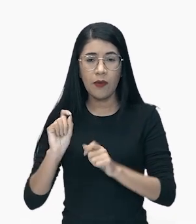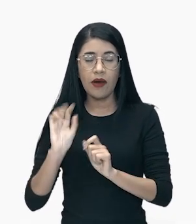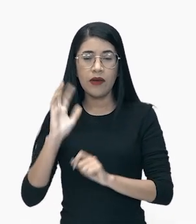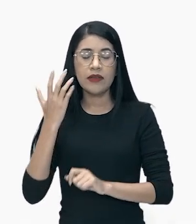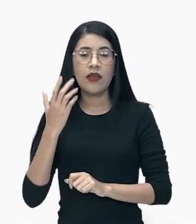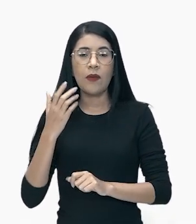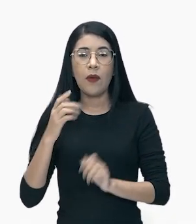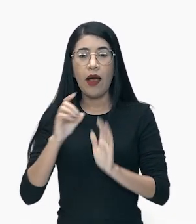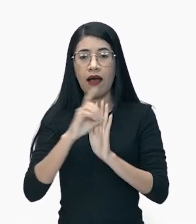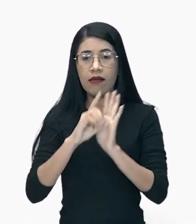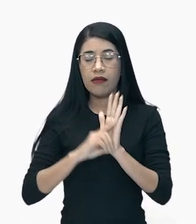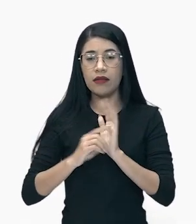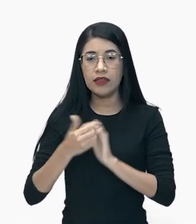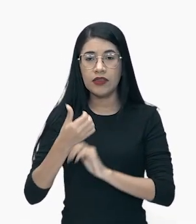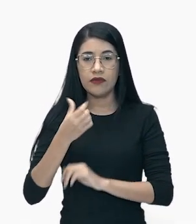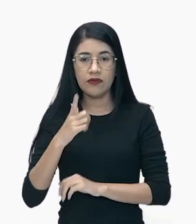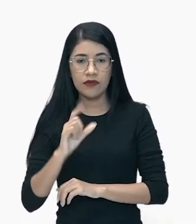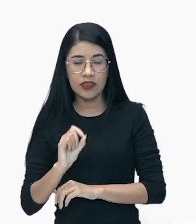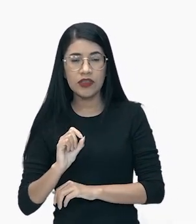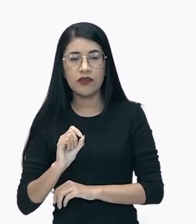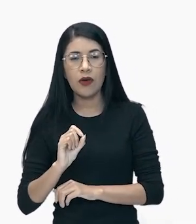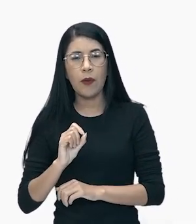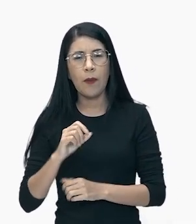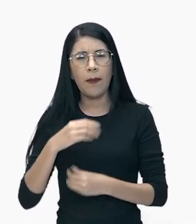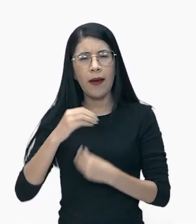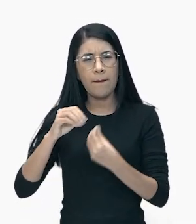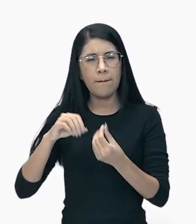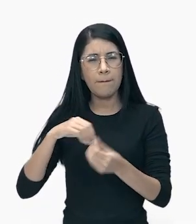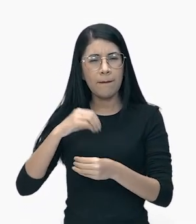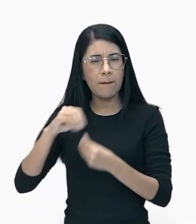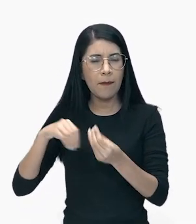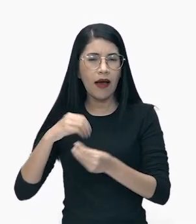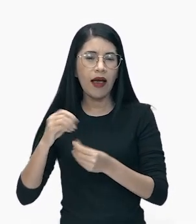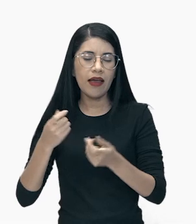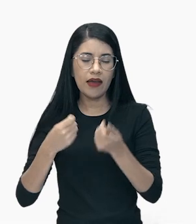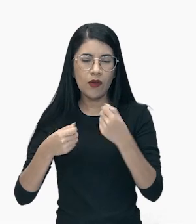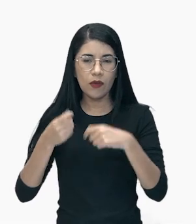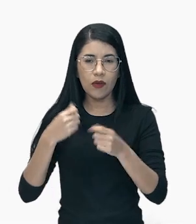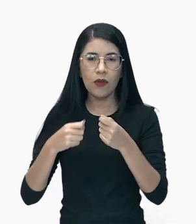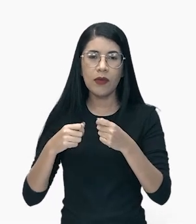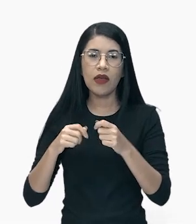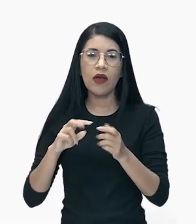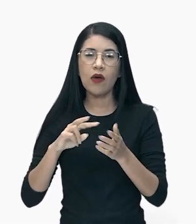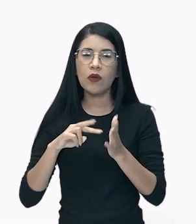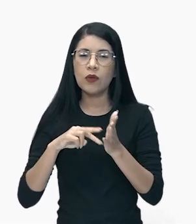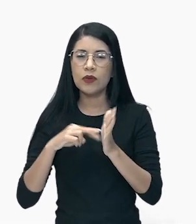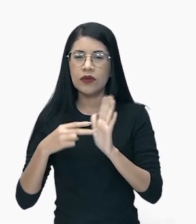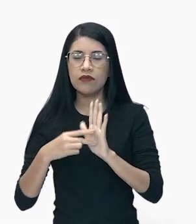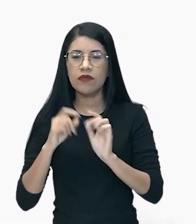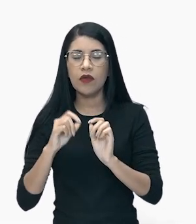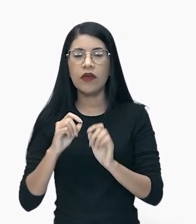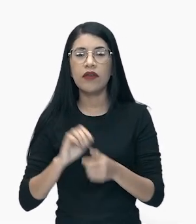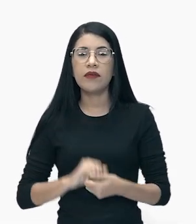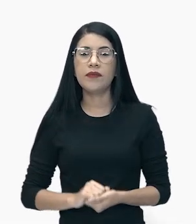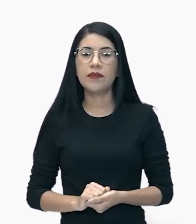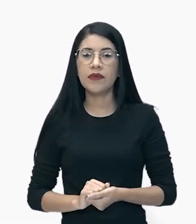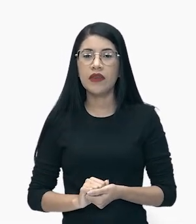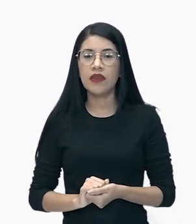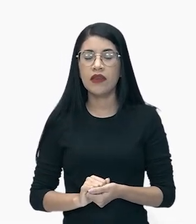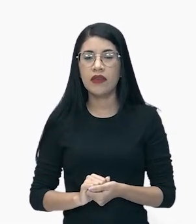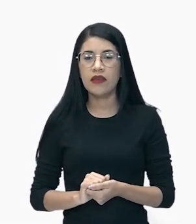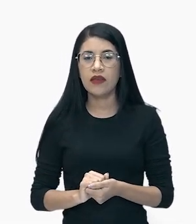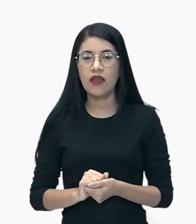um período de grande euforia econômica, o qual ficou conhecido como Randy Twins. Ou, traduzindo no inglês meio,